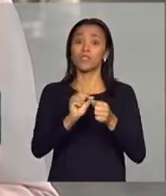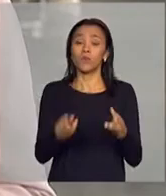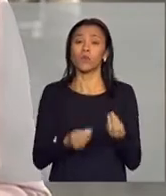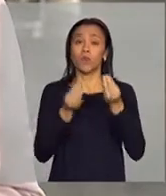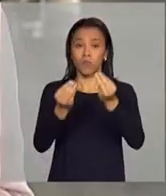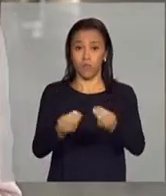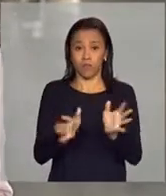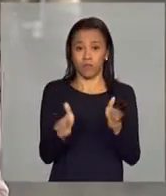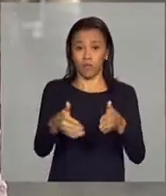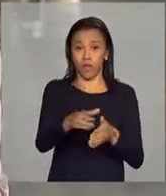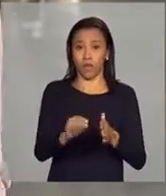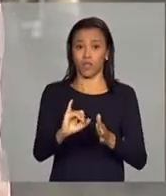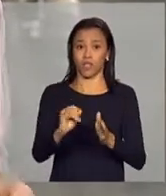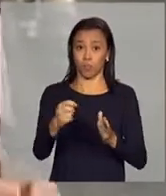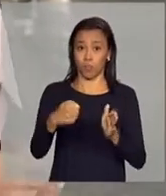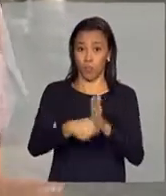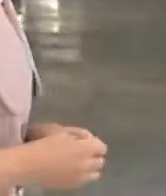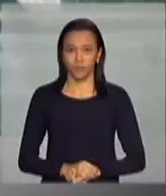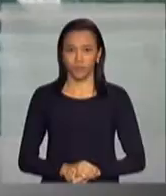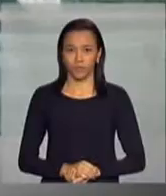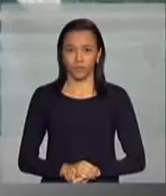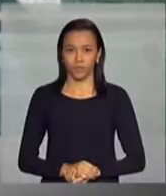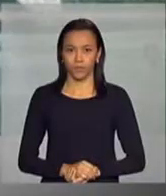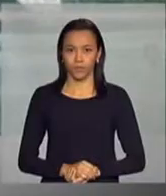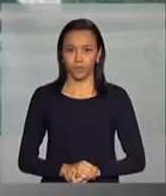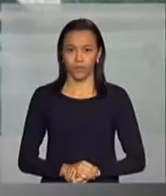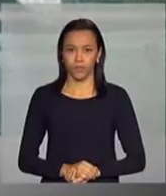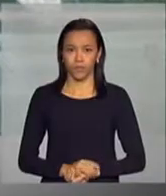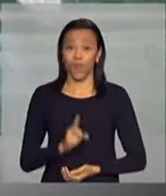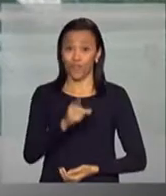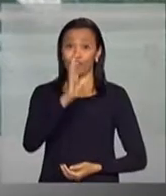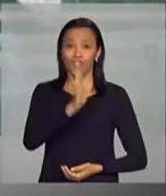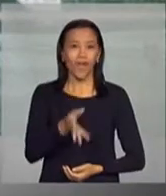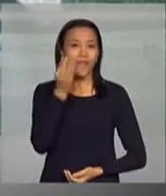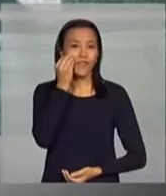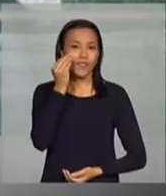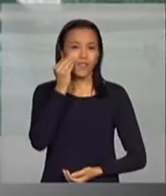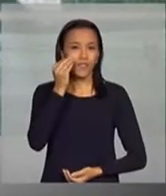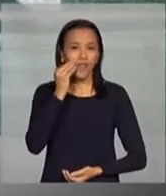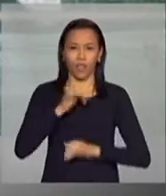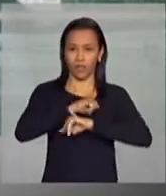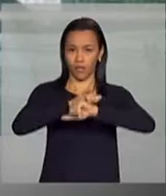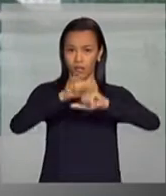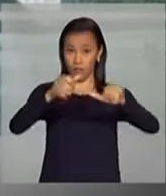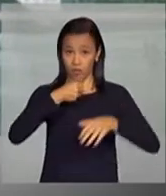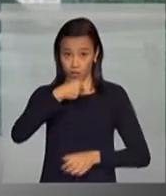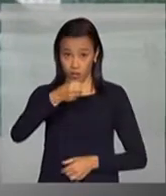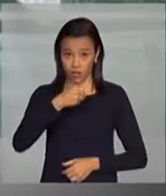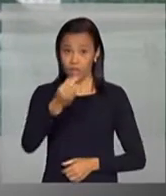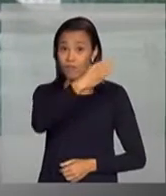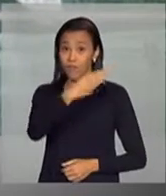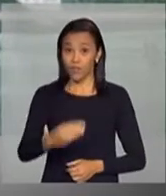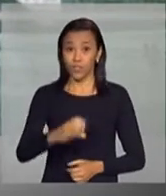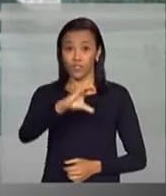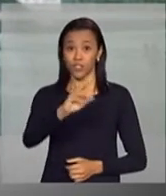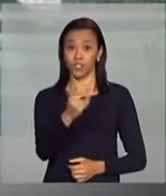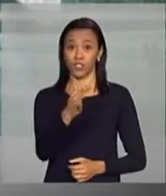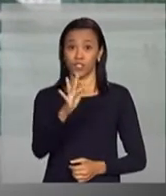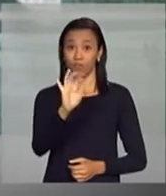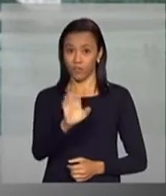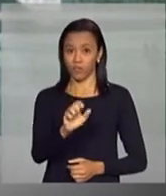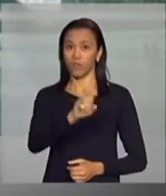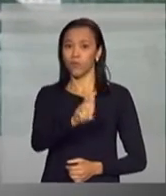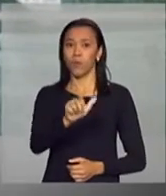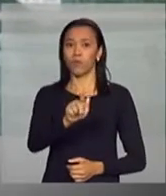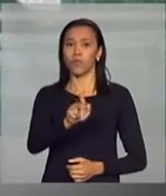tributária. Obrigada, gente. Você acompanhou a declaração à imprensa da ministra-chefe da Casa Civil,